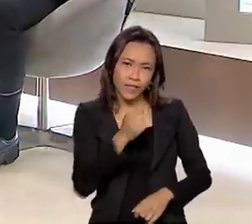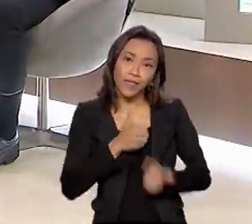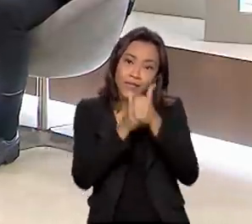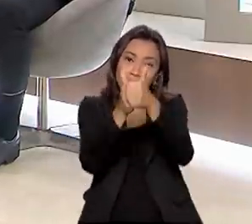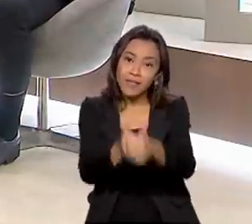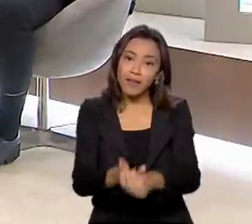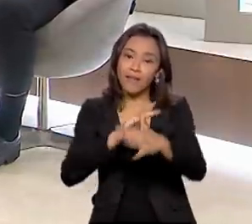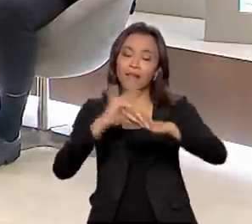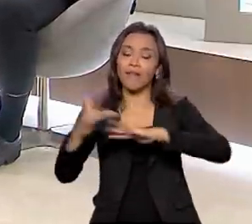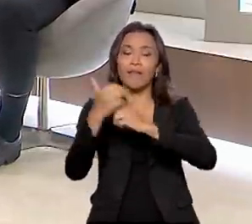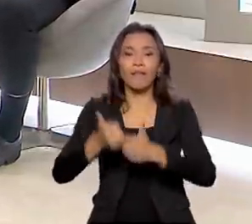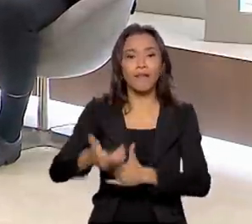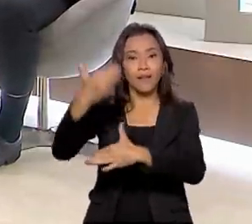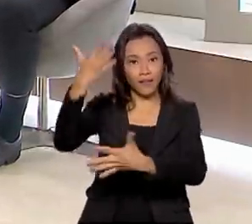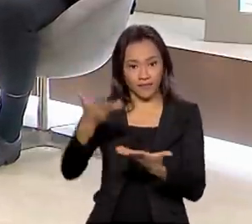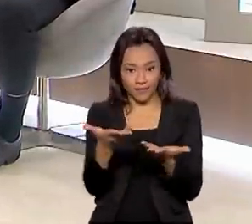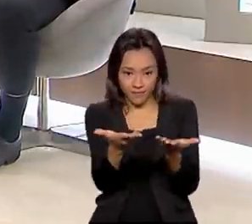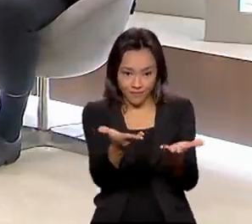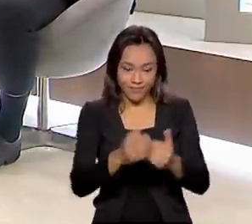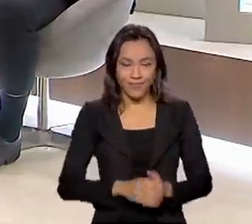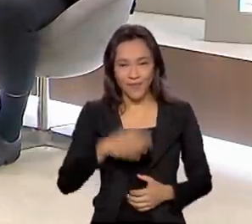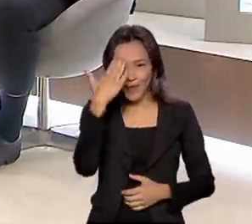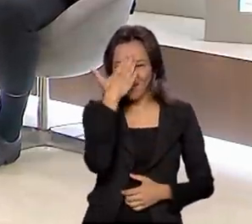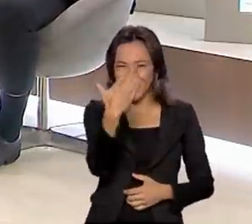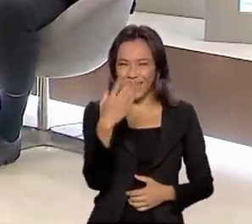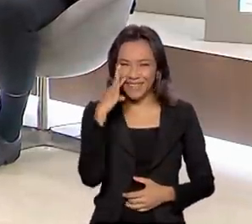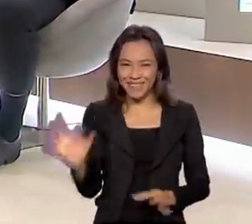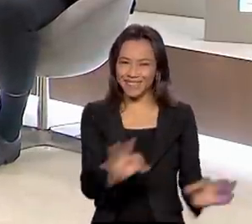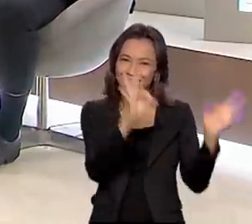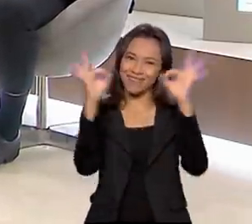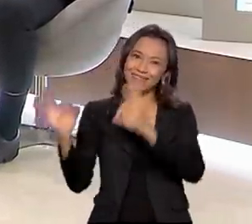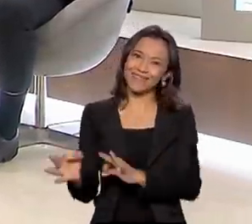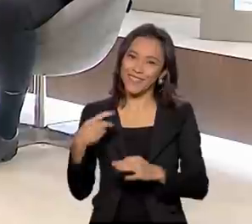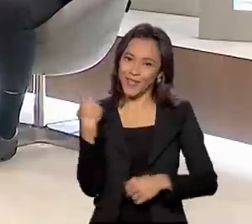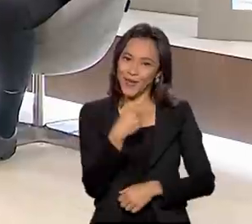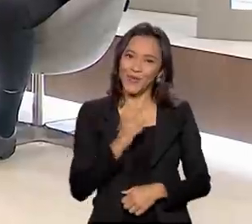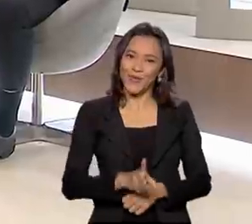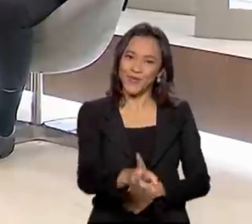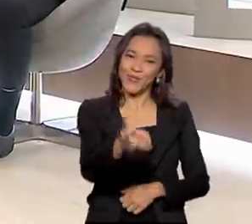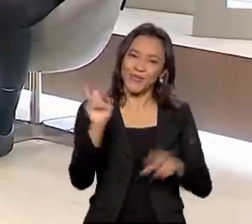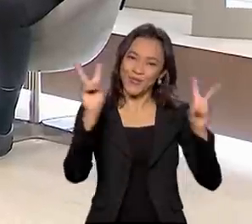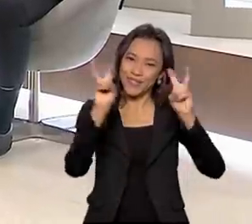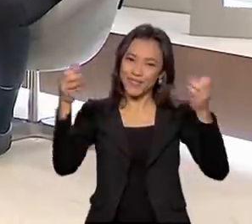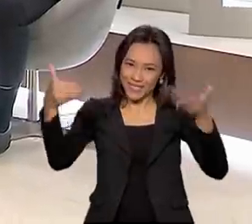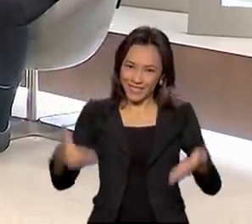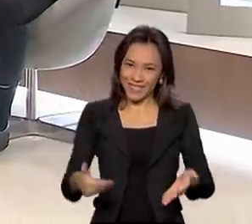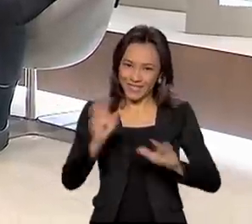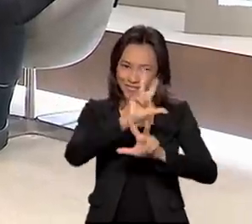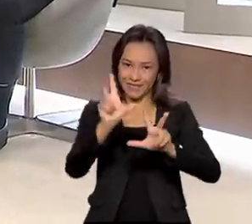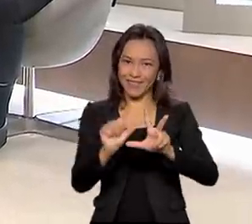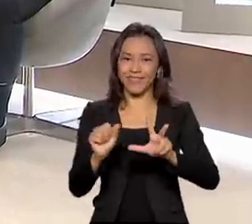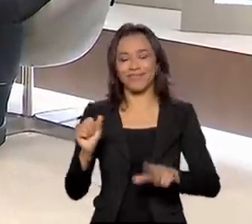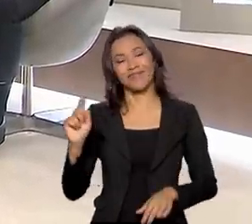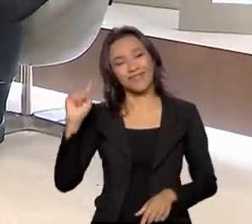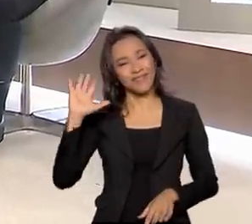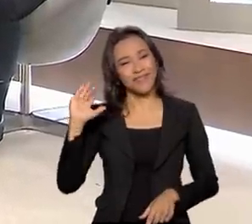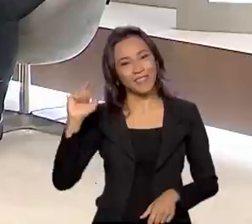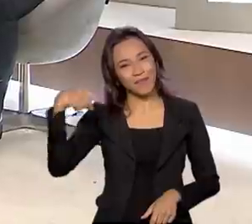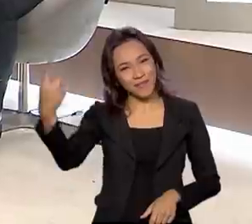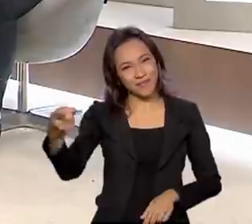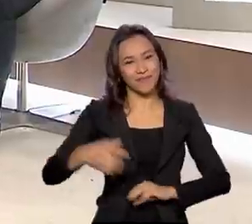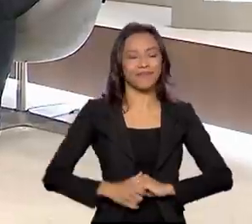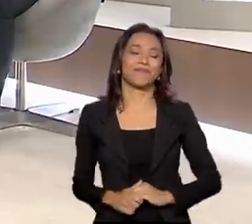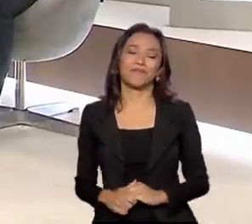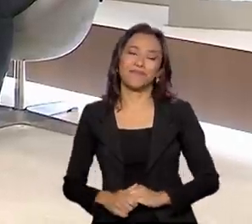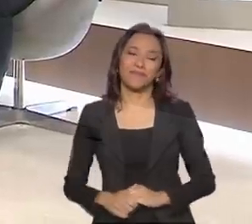ou baixe o TV Brasil Play. Obrigado pela companhia e o Brasil continua em pauta aqui na TV Brasil. Até o próximo programa.